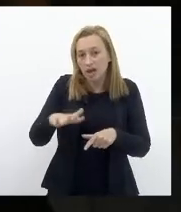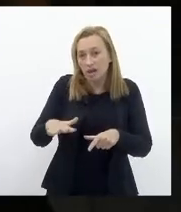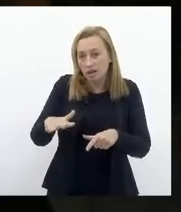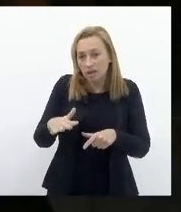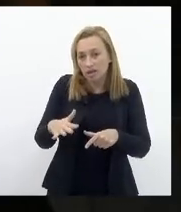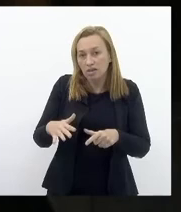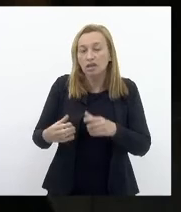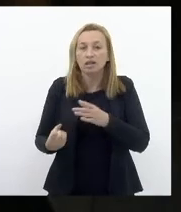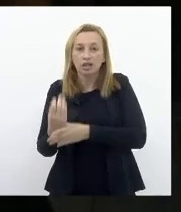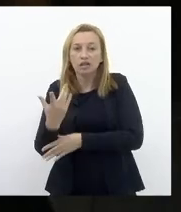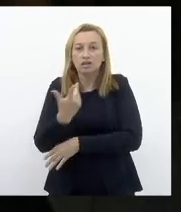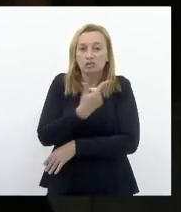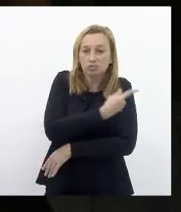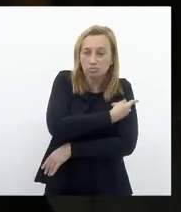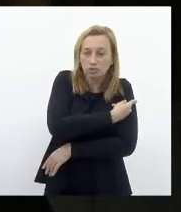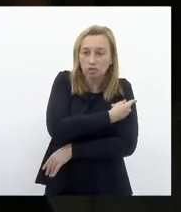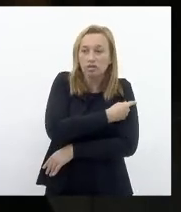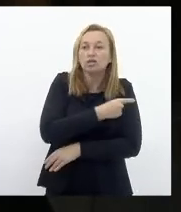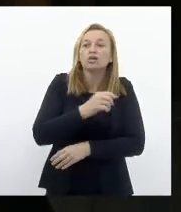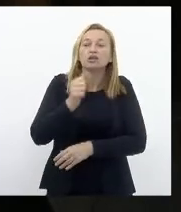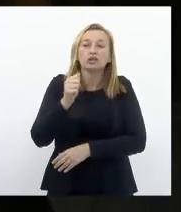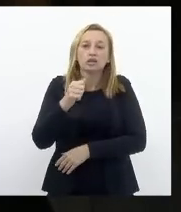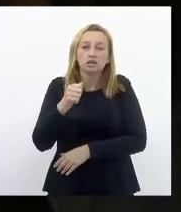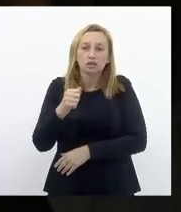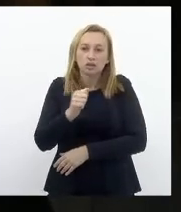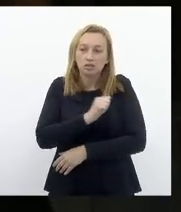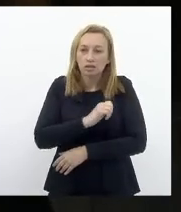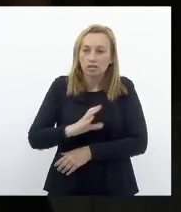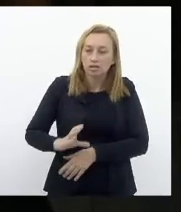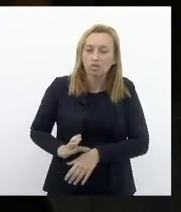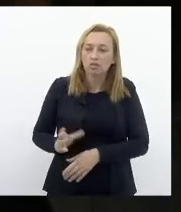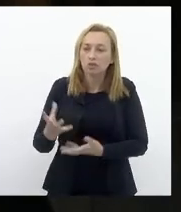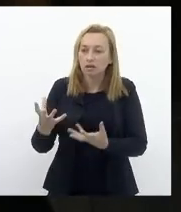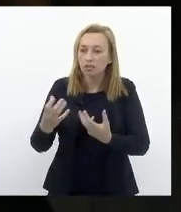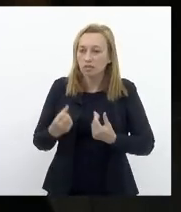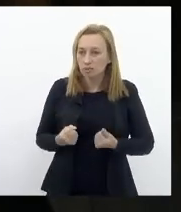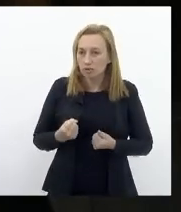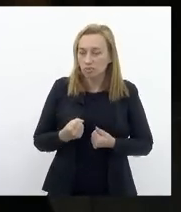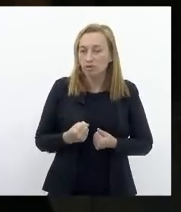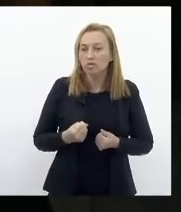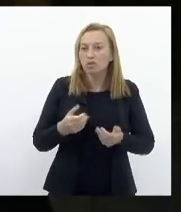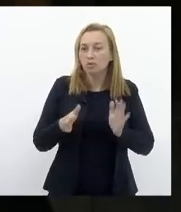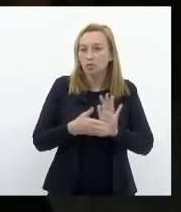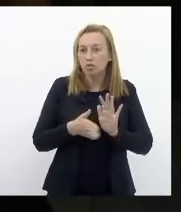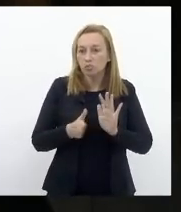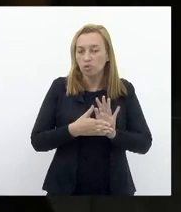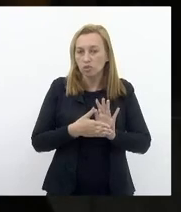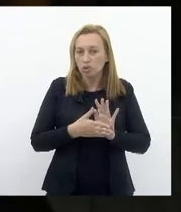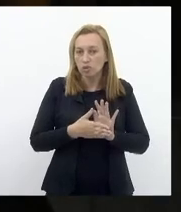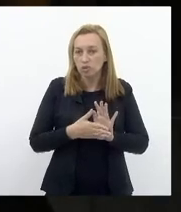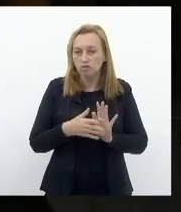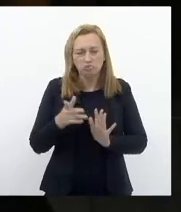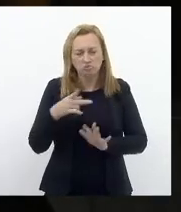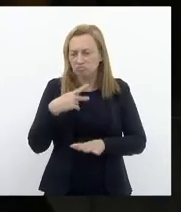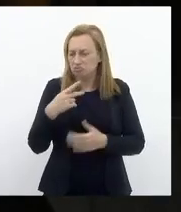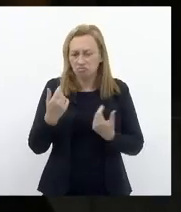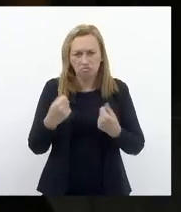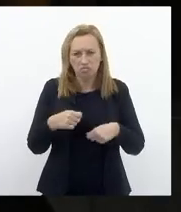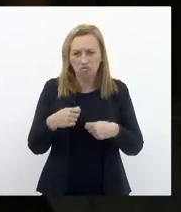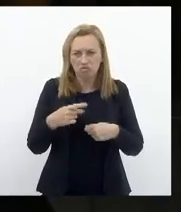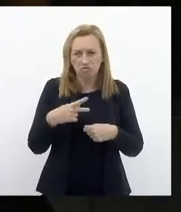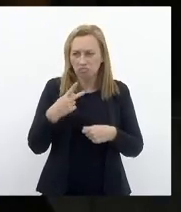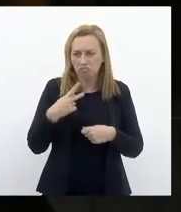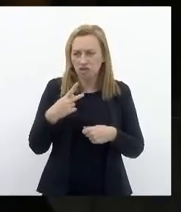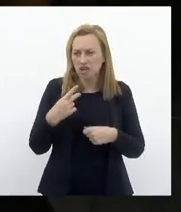da imunologia Então assim O deputado André Siliano Acolheu muito bem A proposta Assembleia Legislativa Não vou aqui falar De valores Que não é da minha competência Mas a